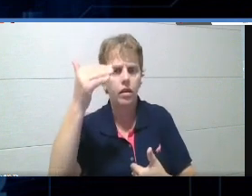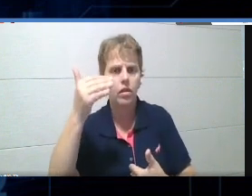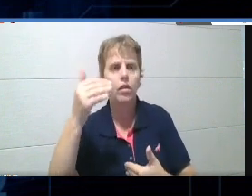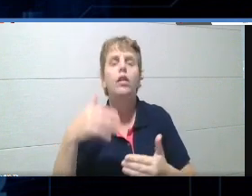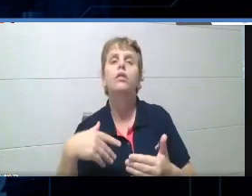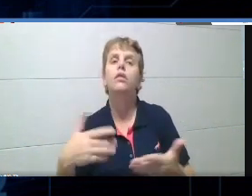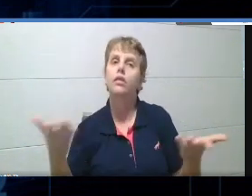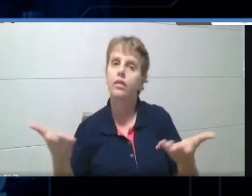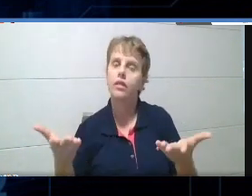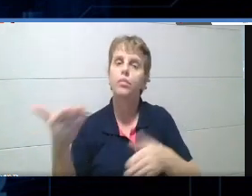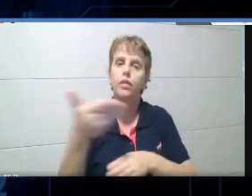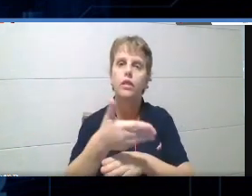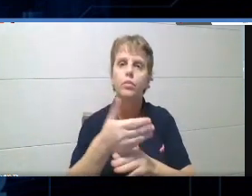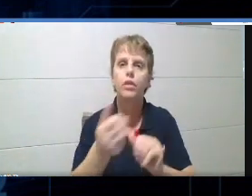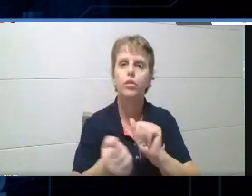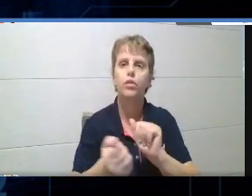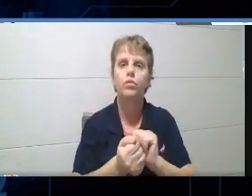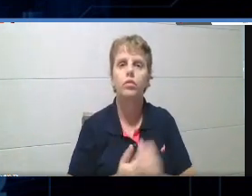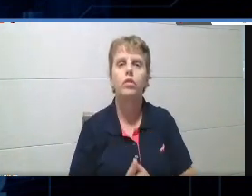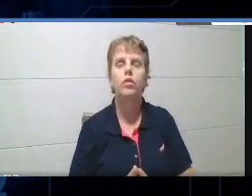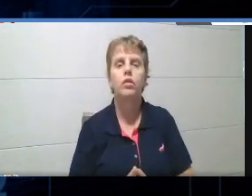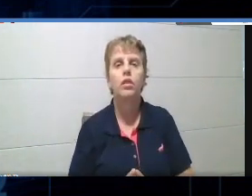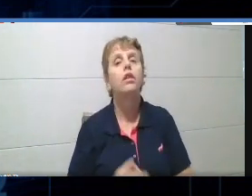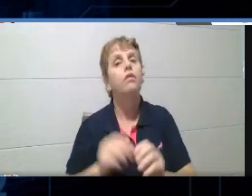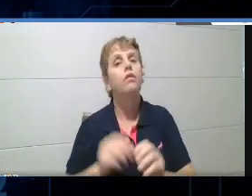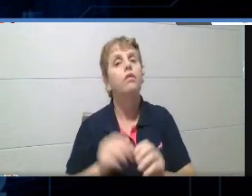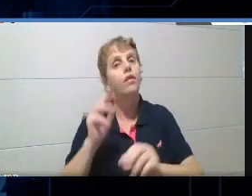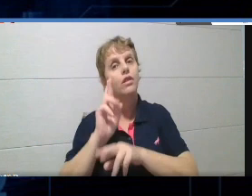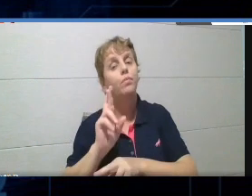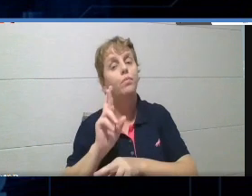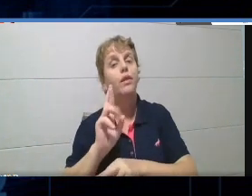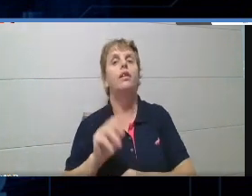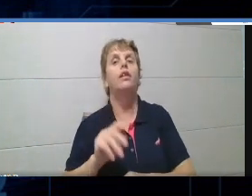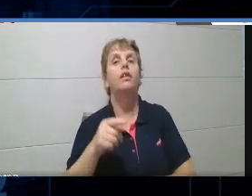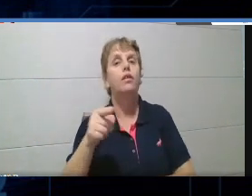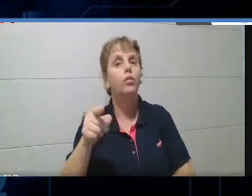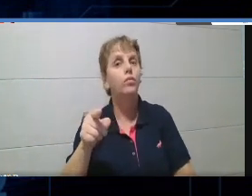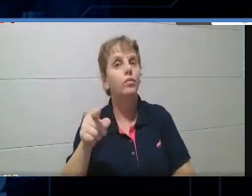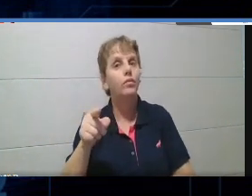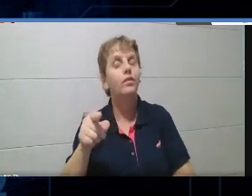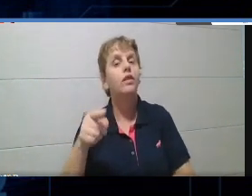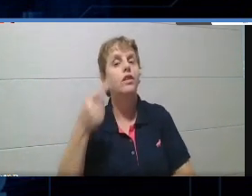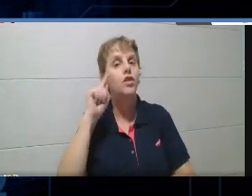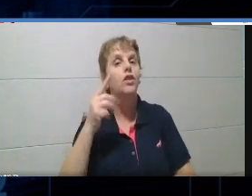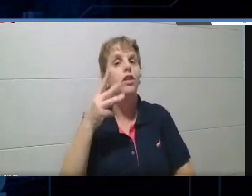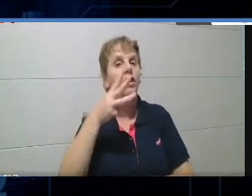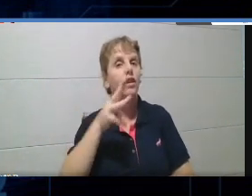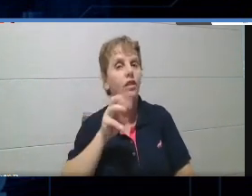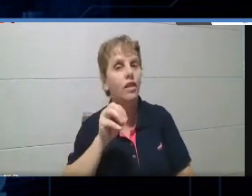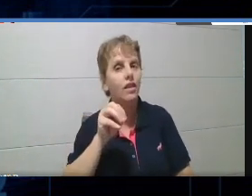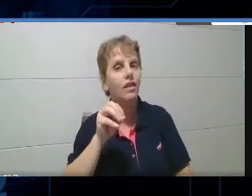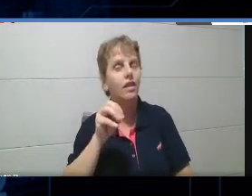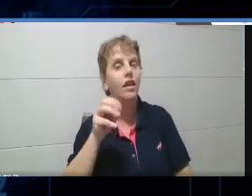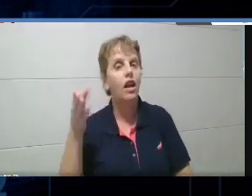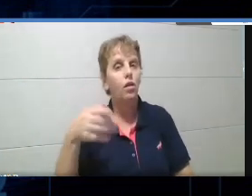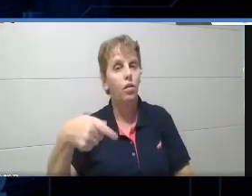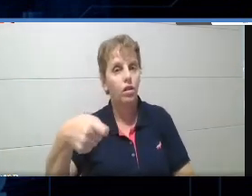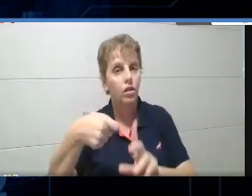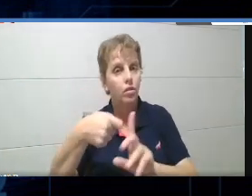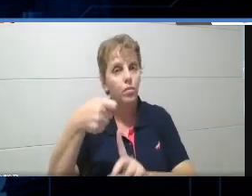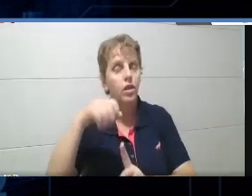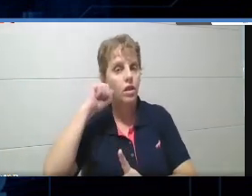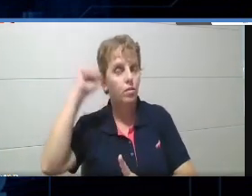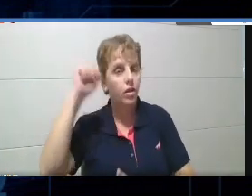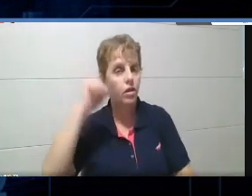oportunidade. E esperamos você na próxima webinar, no dia 30. Como eu disse, né? Se você não tem o